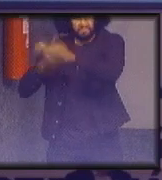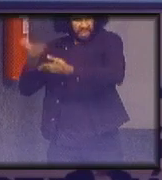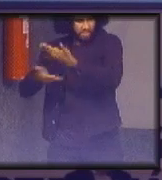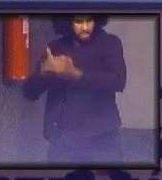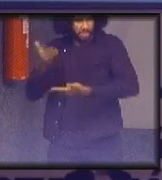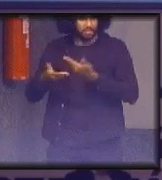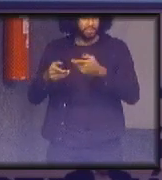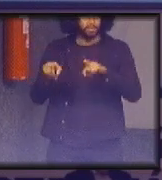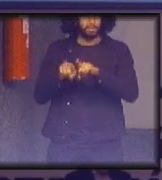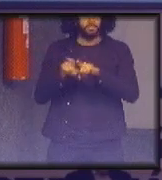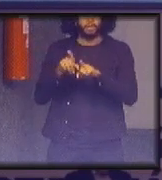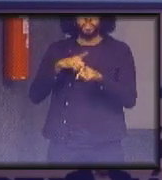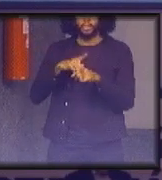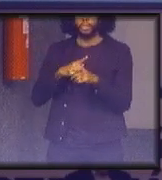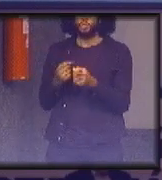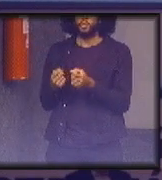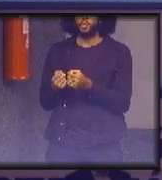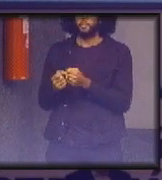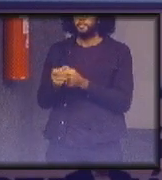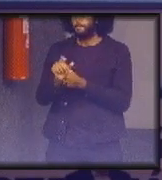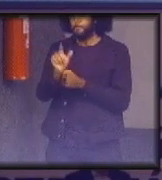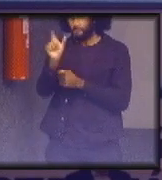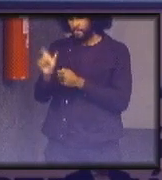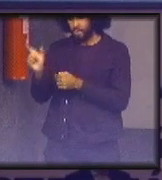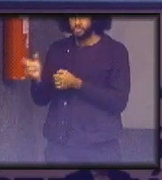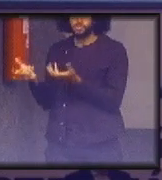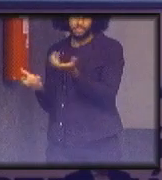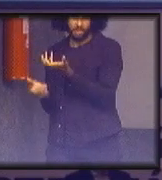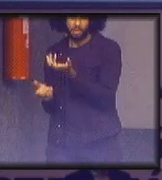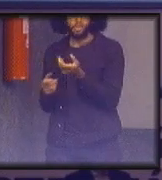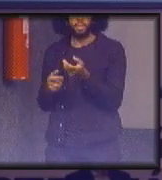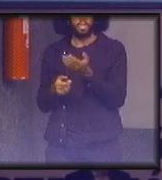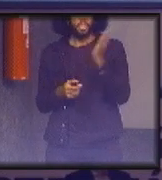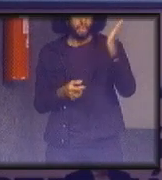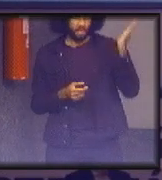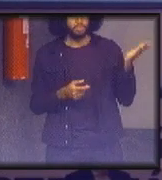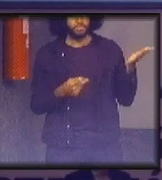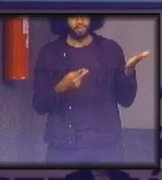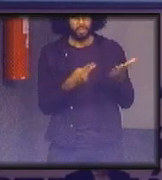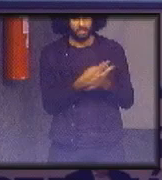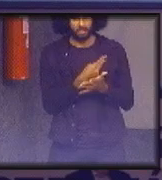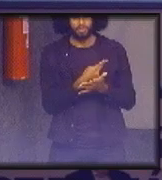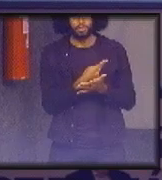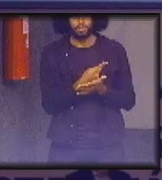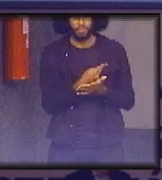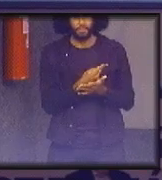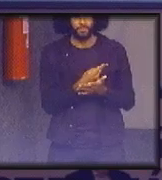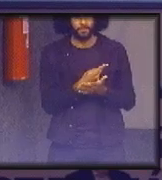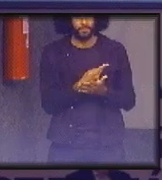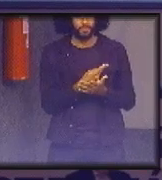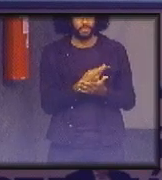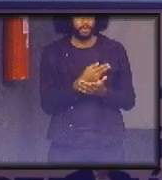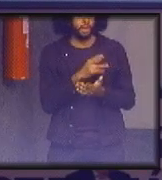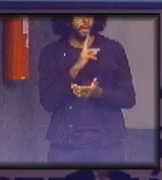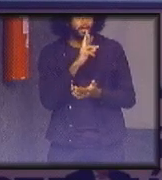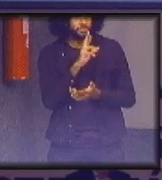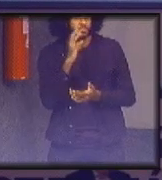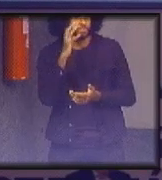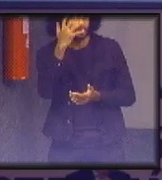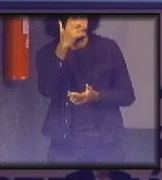sob demanda e é isso que está acontecendo nas boas soluções de